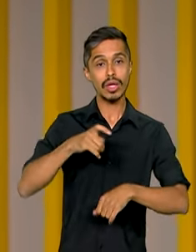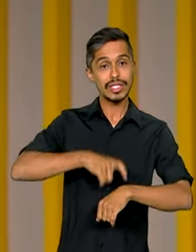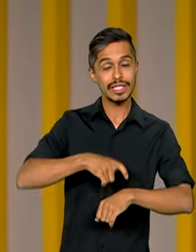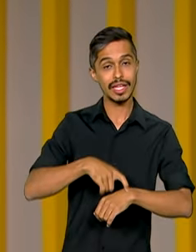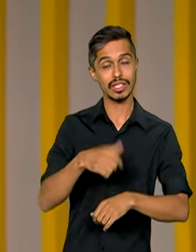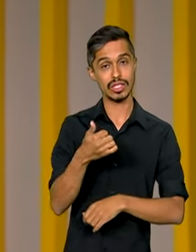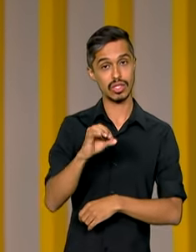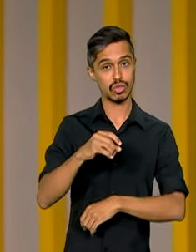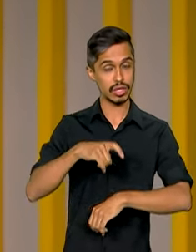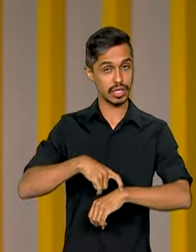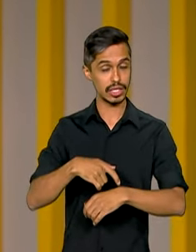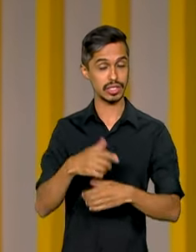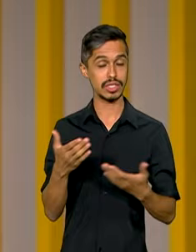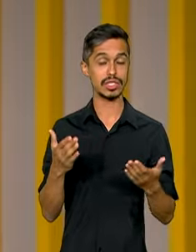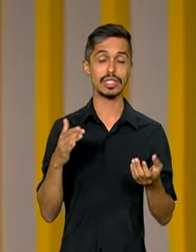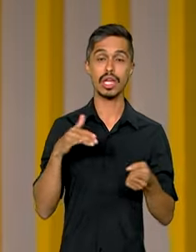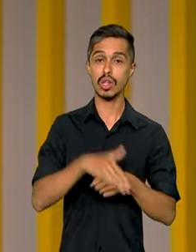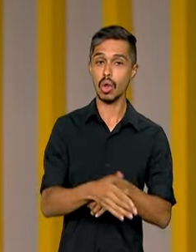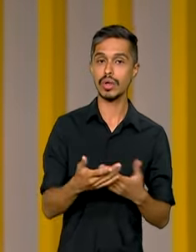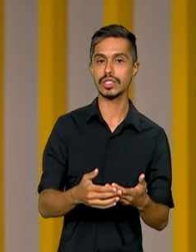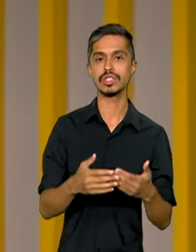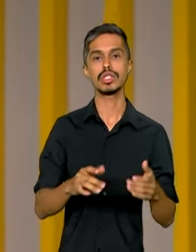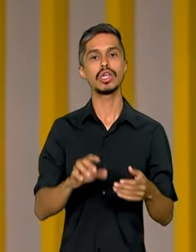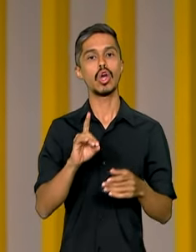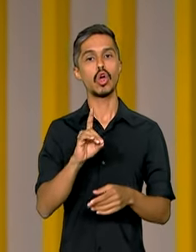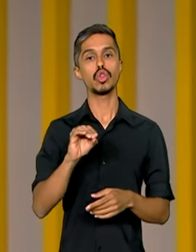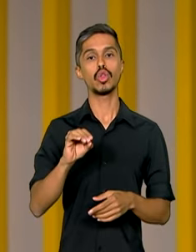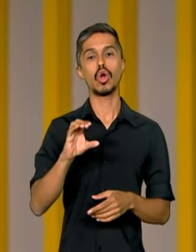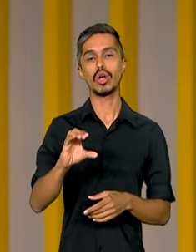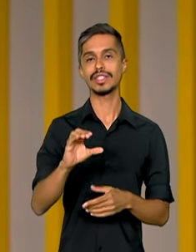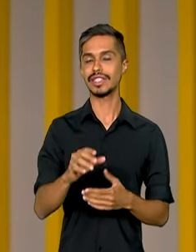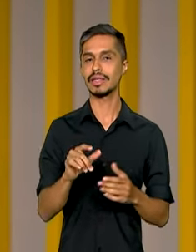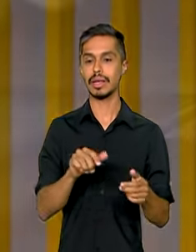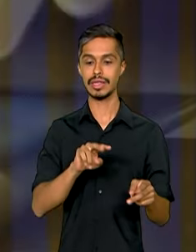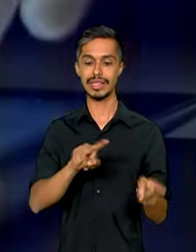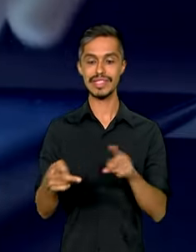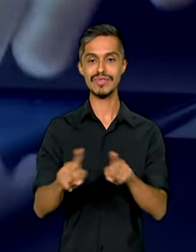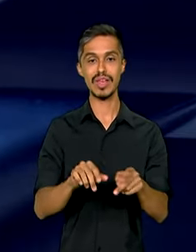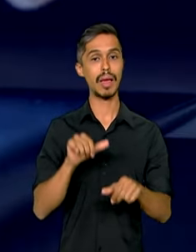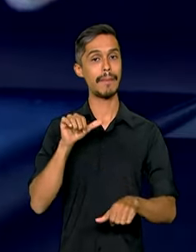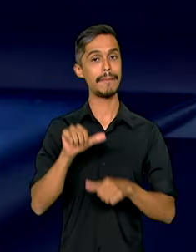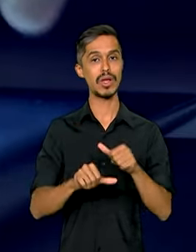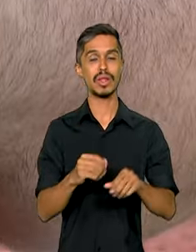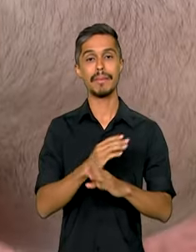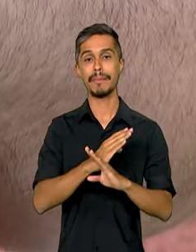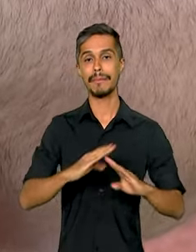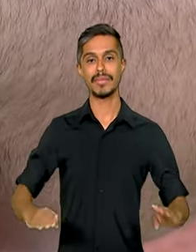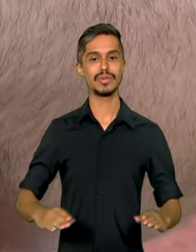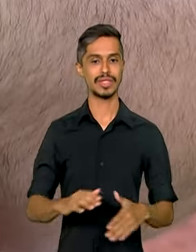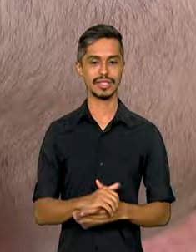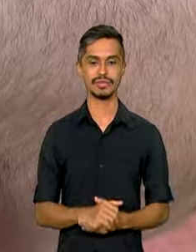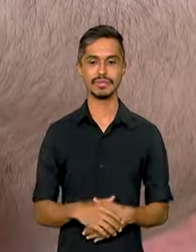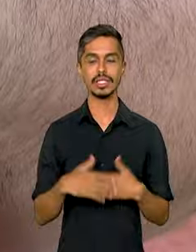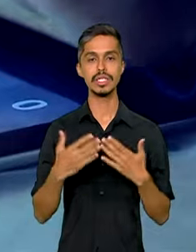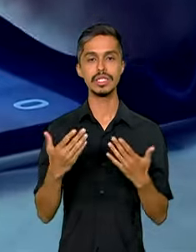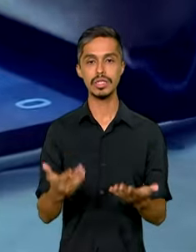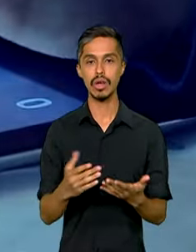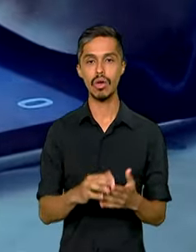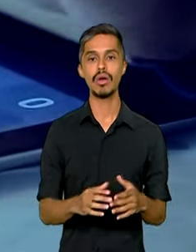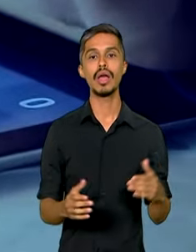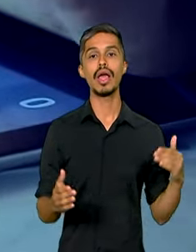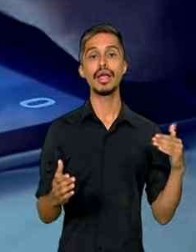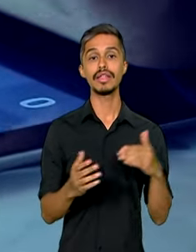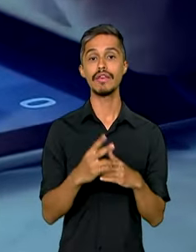deixarão de oferecer o serviço de transferência por meio de DOC. A data máxima de agendamento vai até